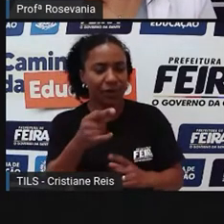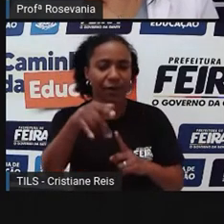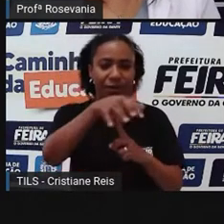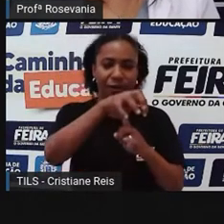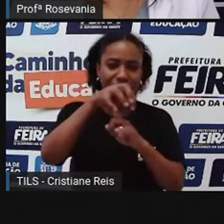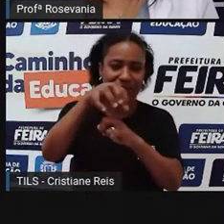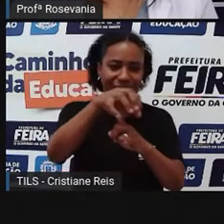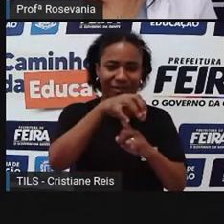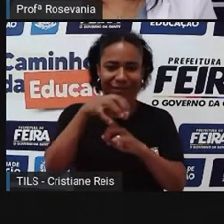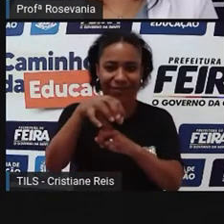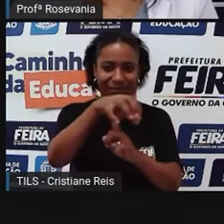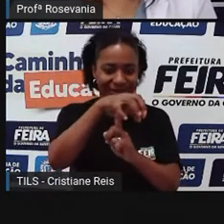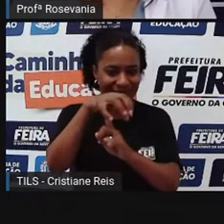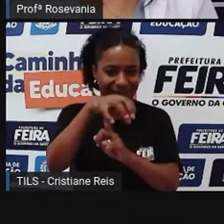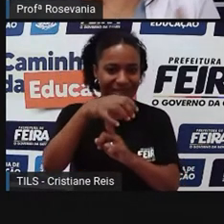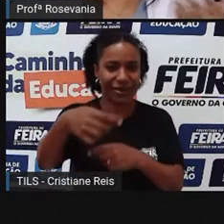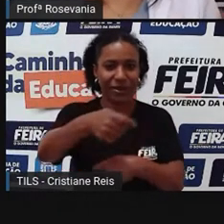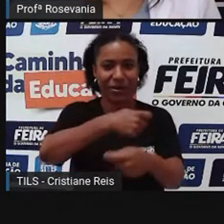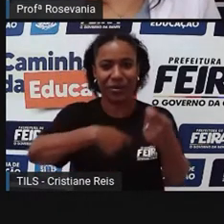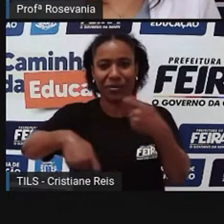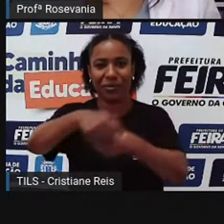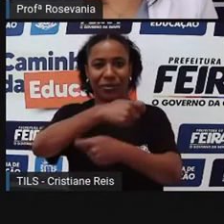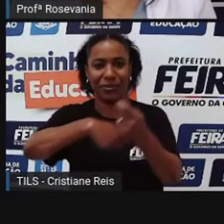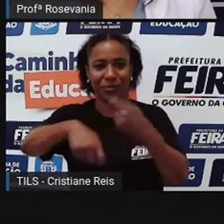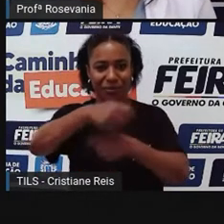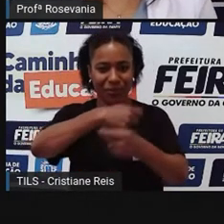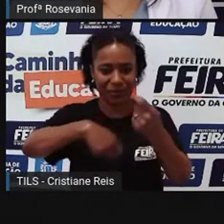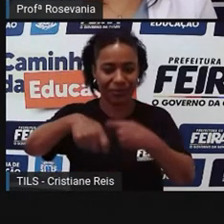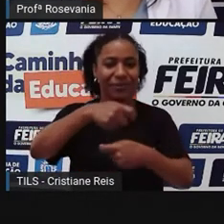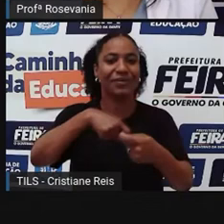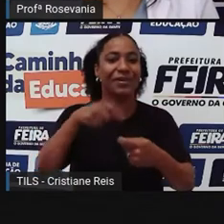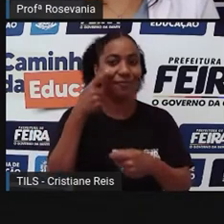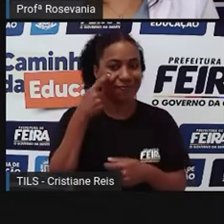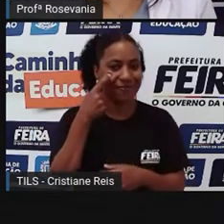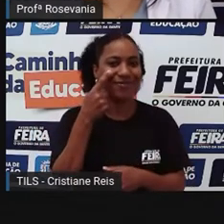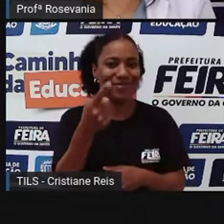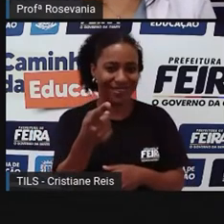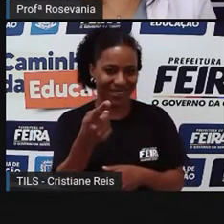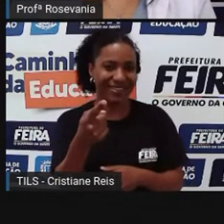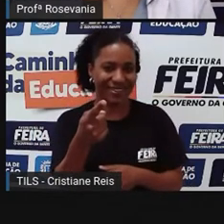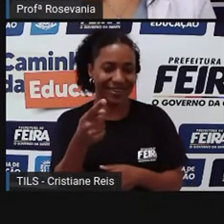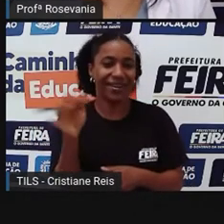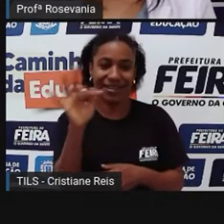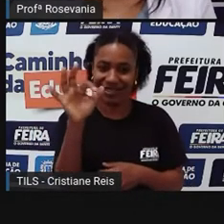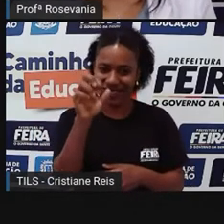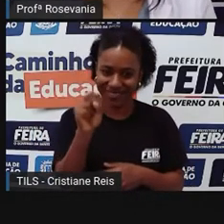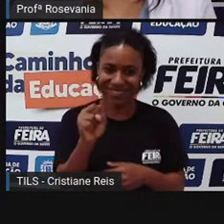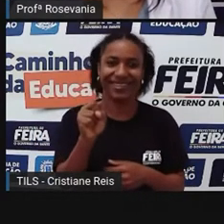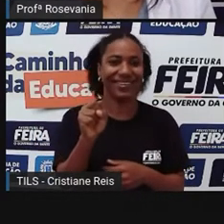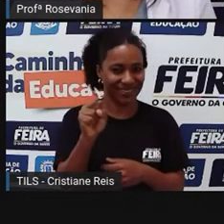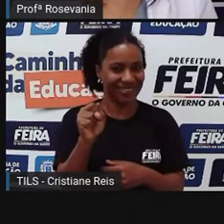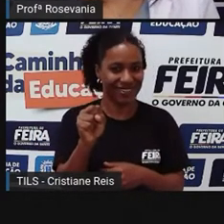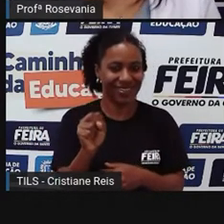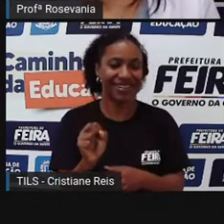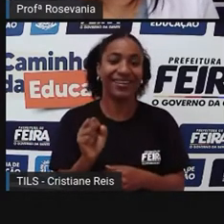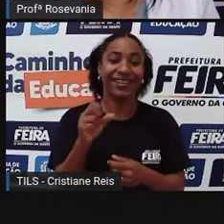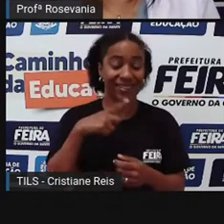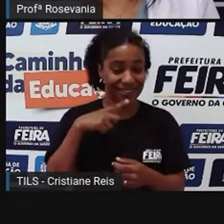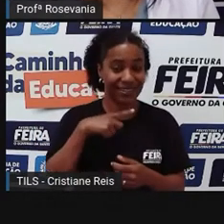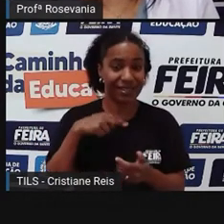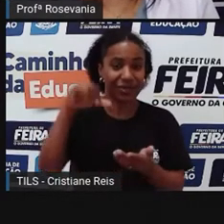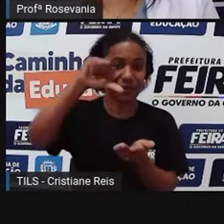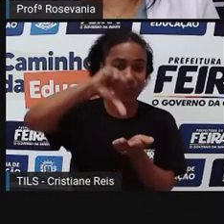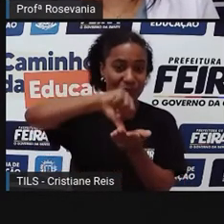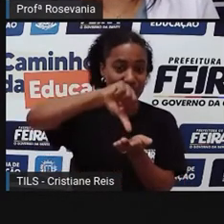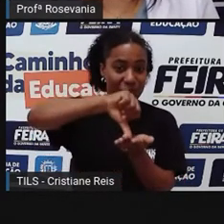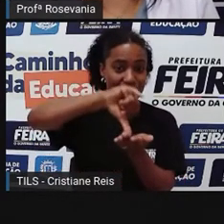vocês já foram no centro da cidade, a gente vê, né, essa feira livre no centro da cidade. Pois é, gente, é essa aí, essa primeira